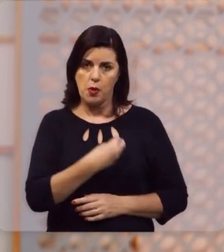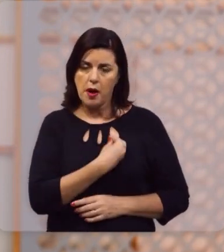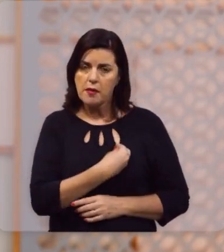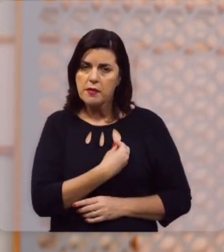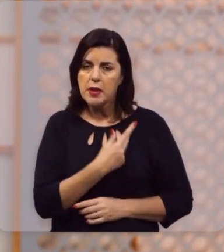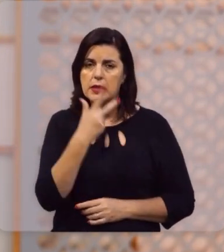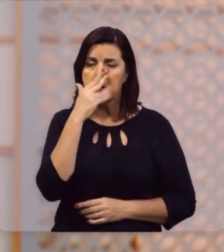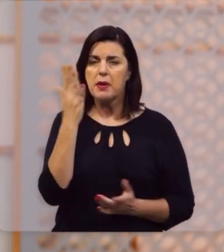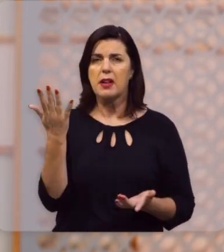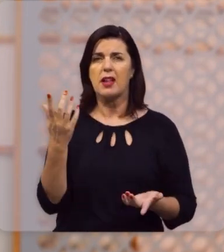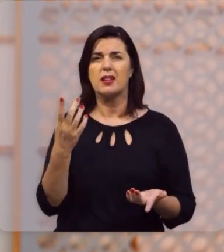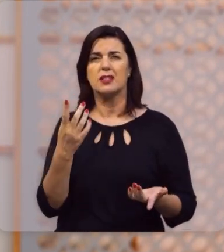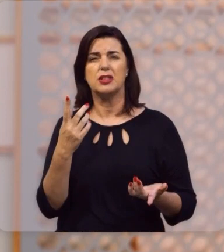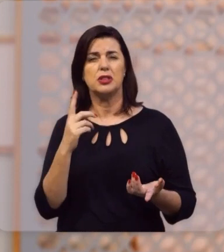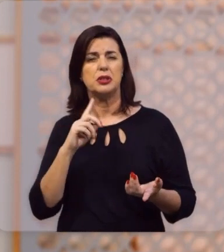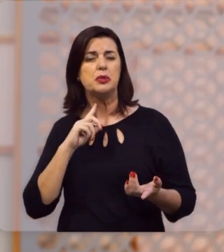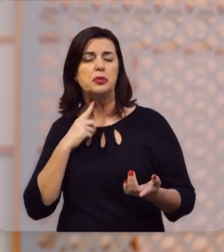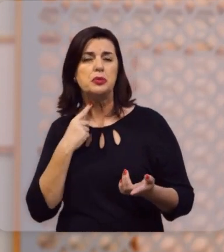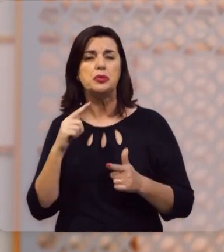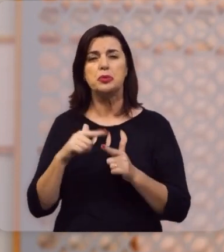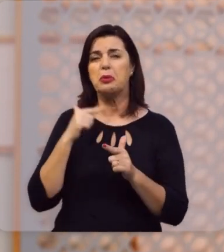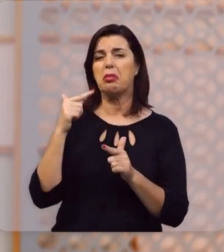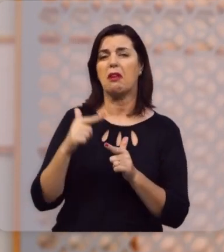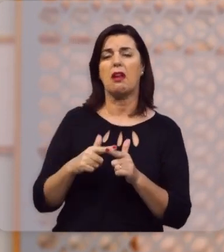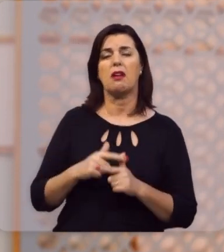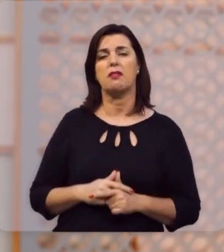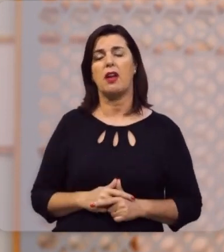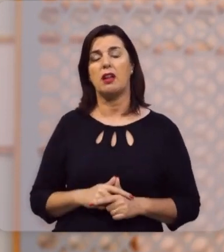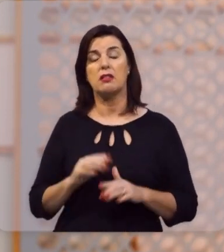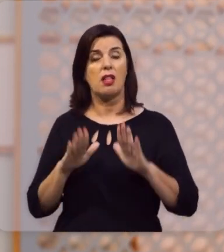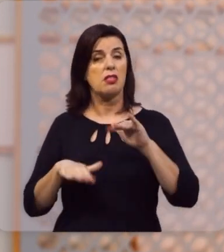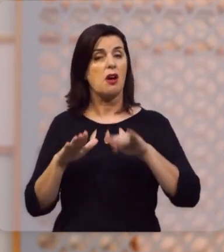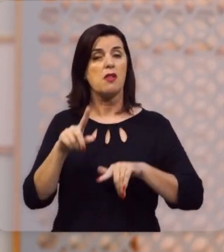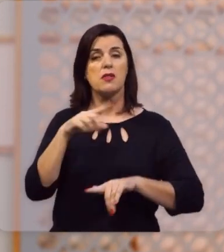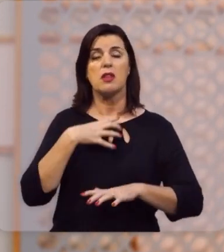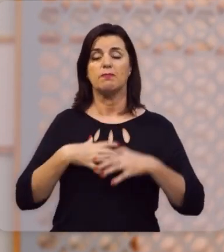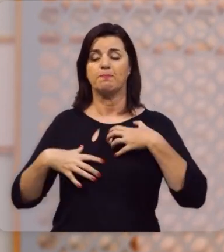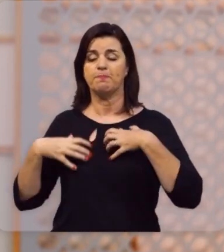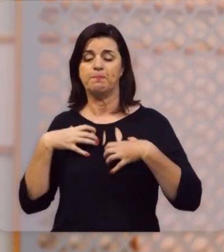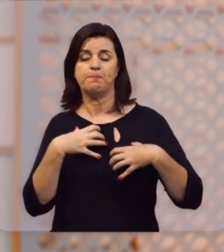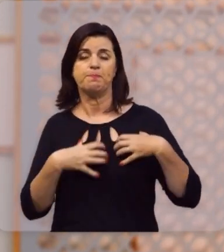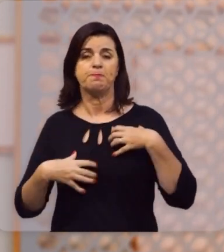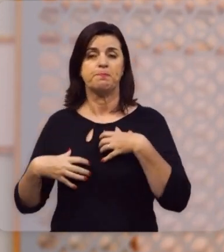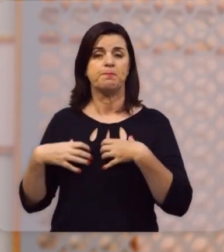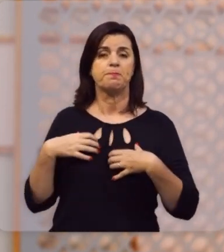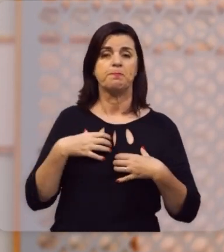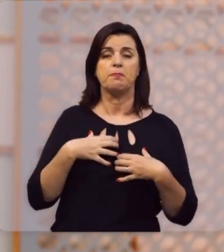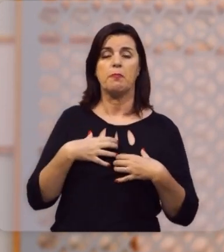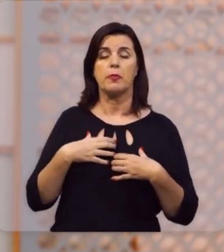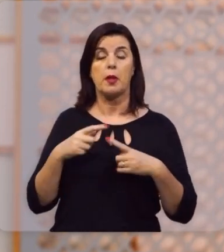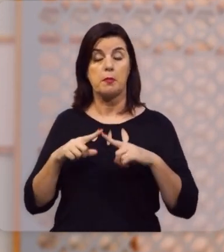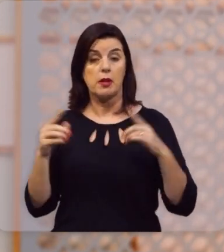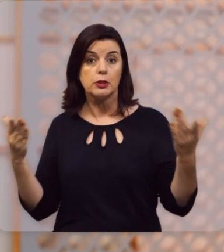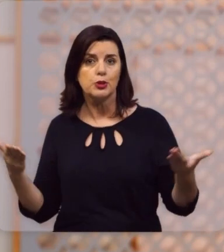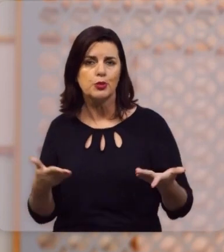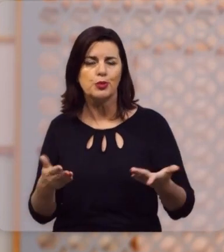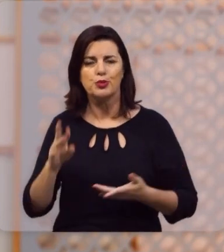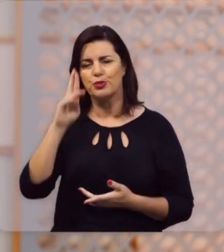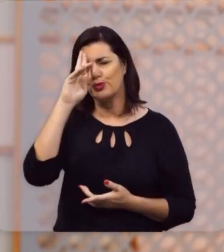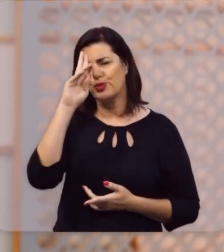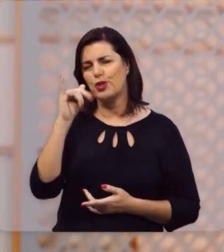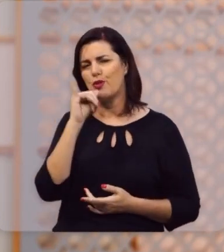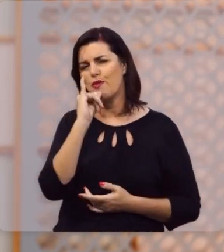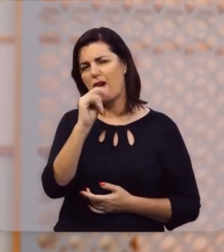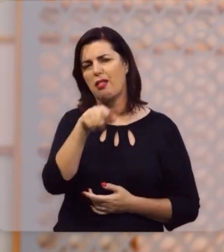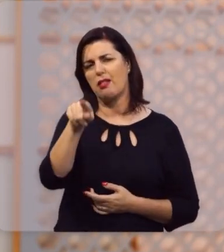sua vida ficou cheia, de máculas, e manchas, talvez você está, desesperado até, mas hoje,